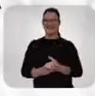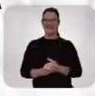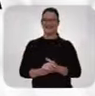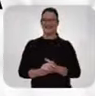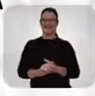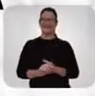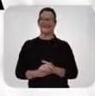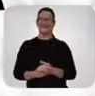Governadora.